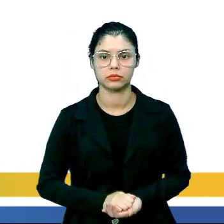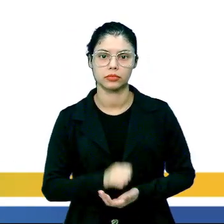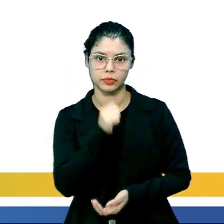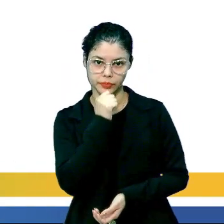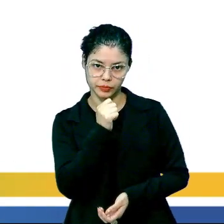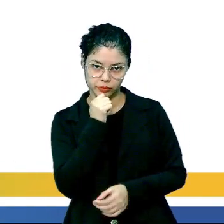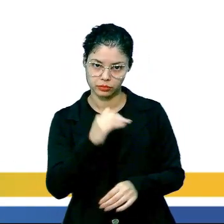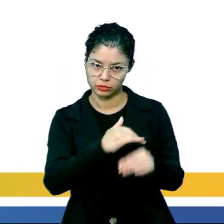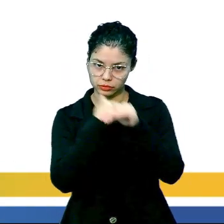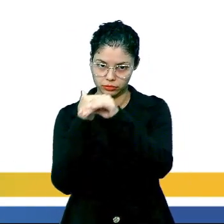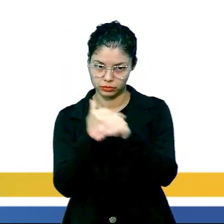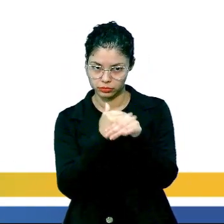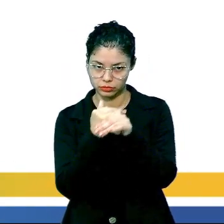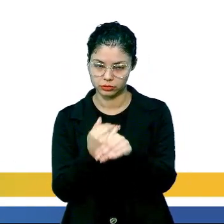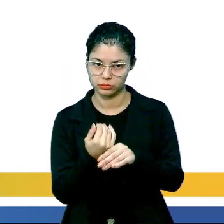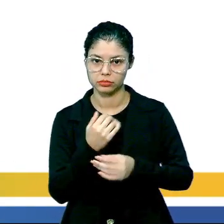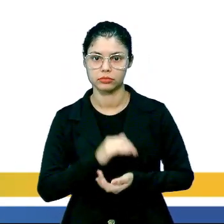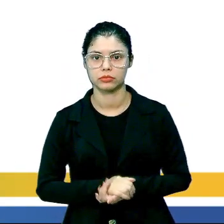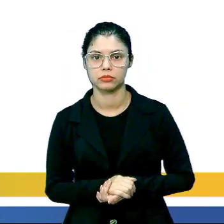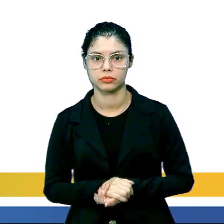igualdade é um deles.